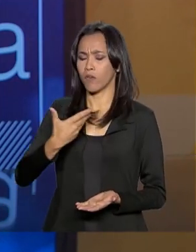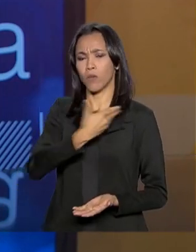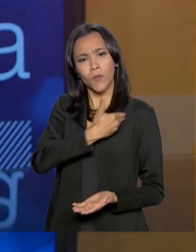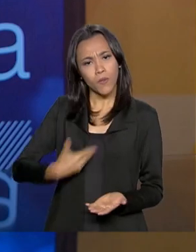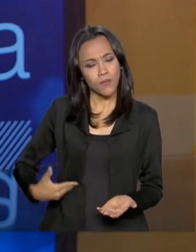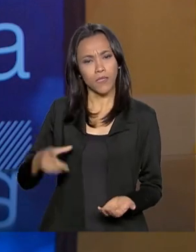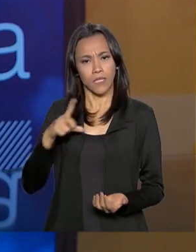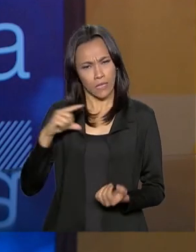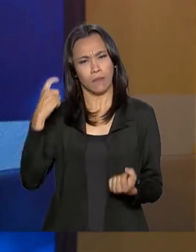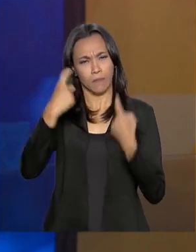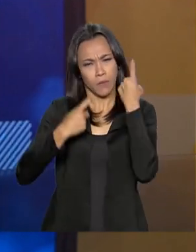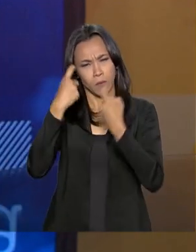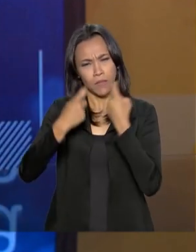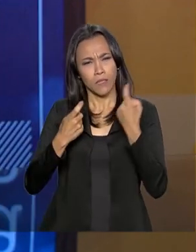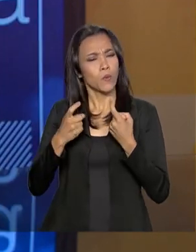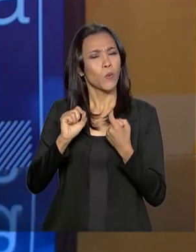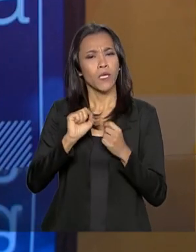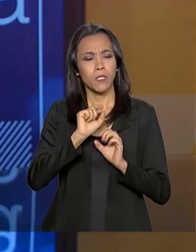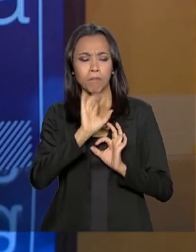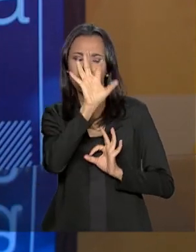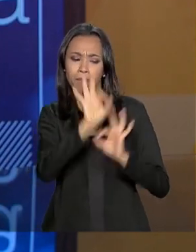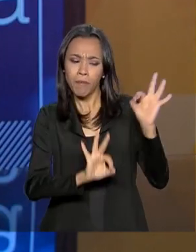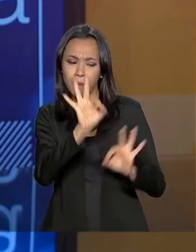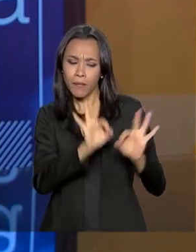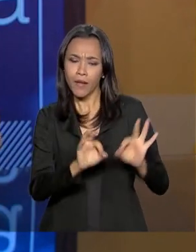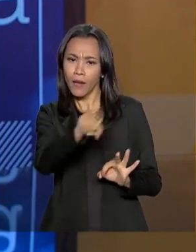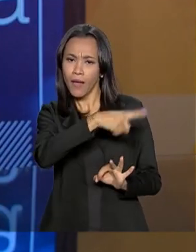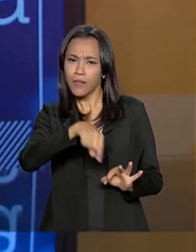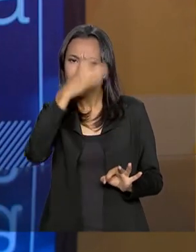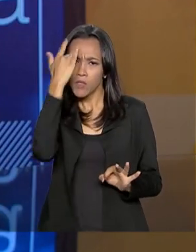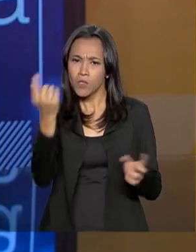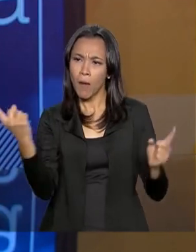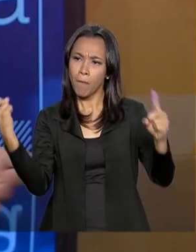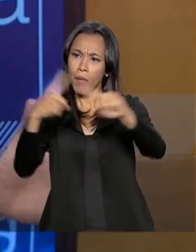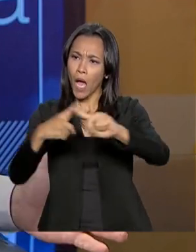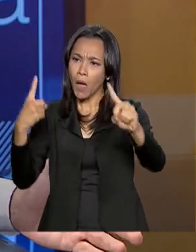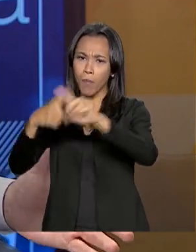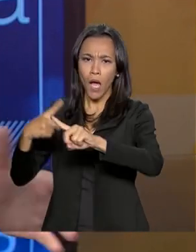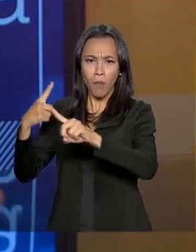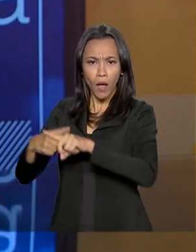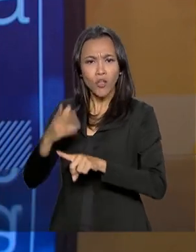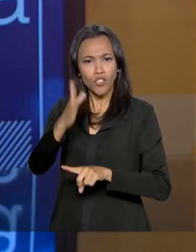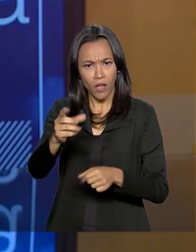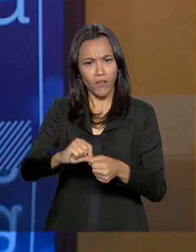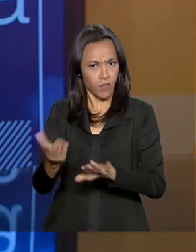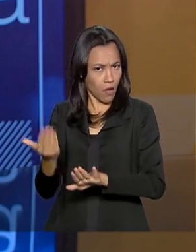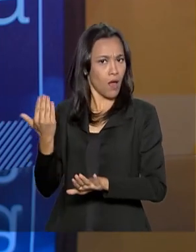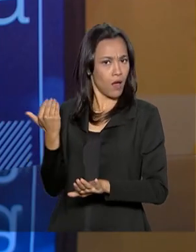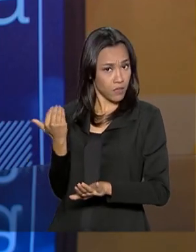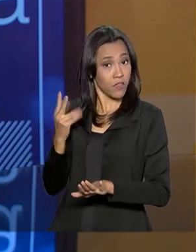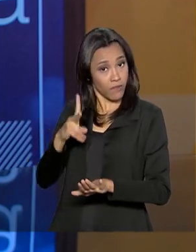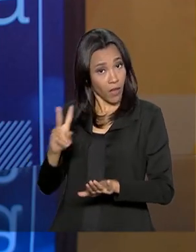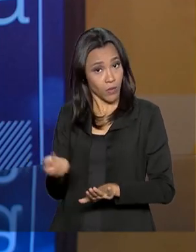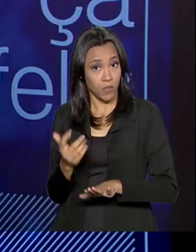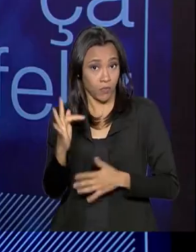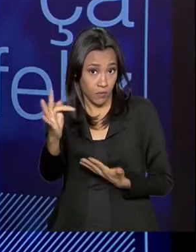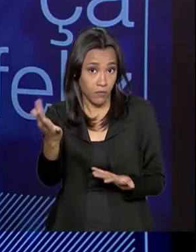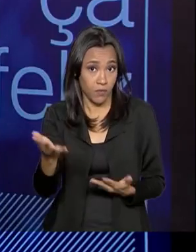preocupado em preparar esses atletas para competições, como já foi feito antes e que virão no futuro?